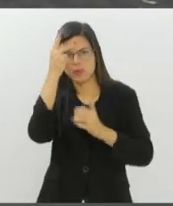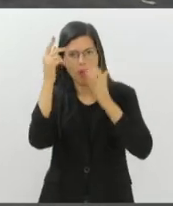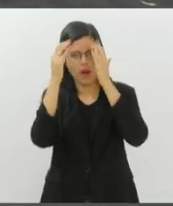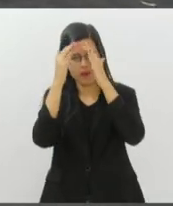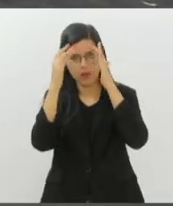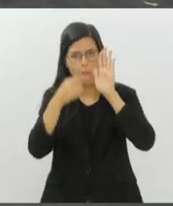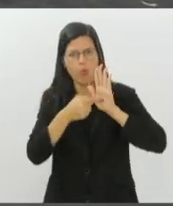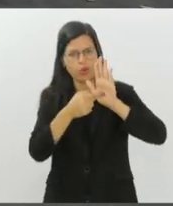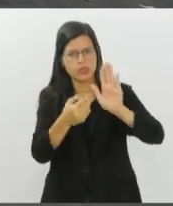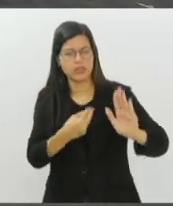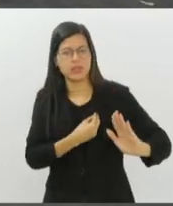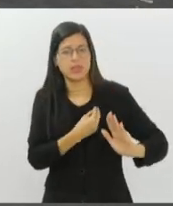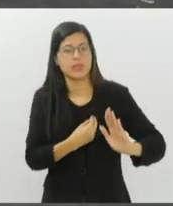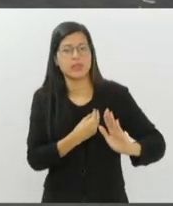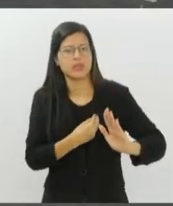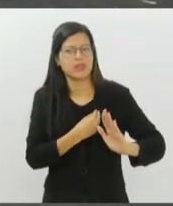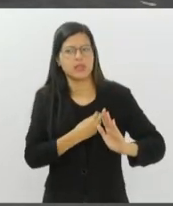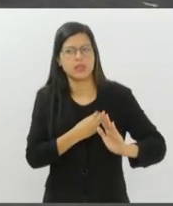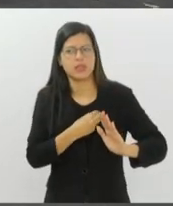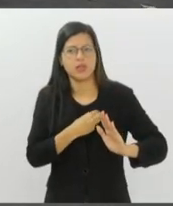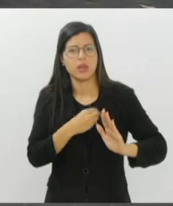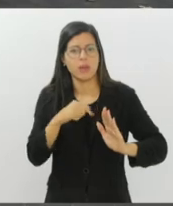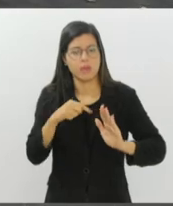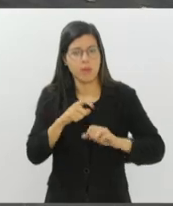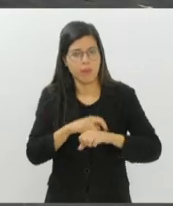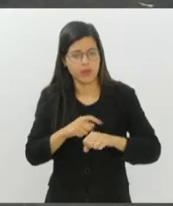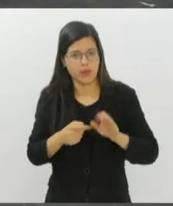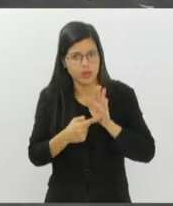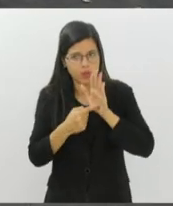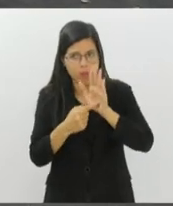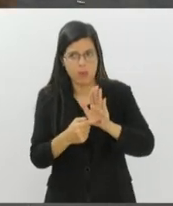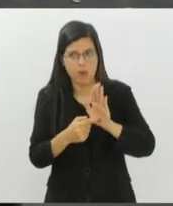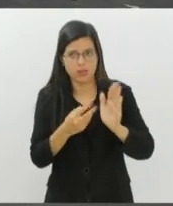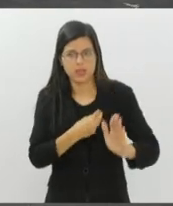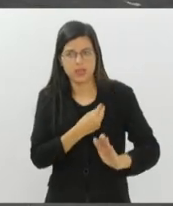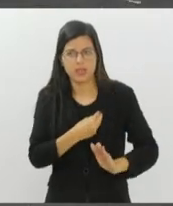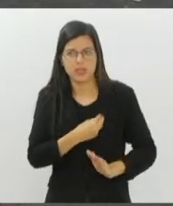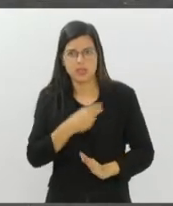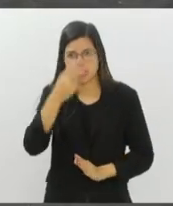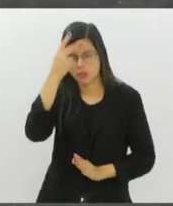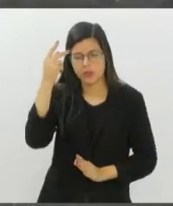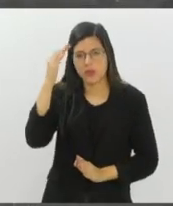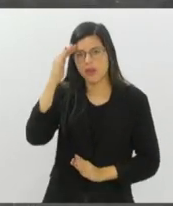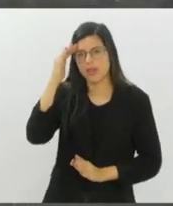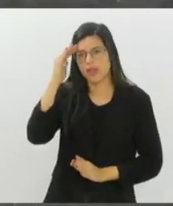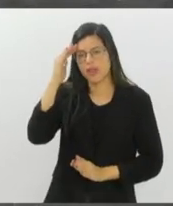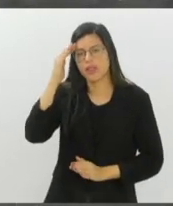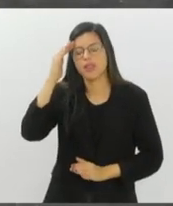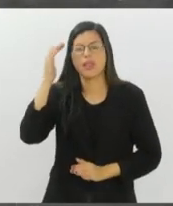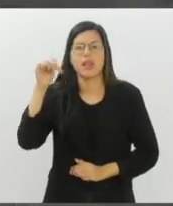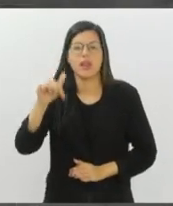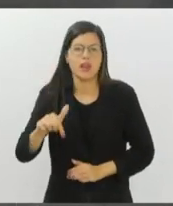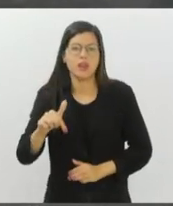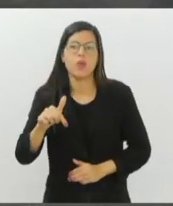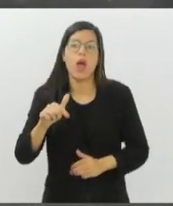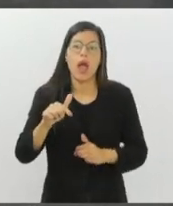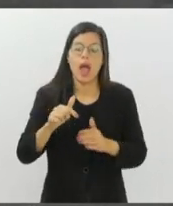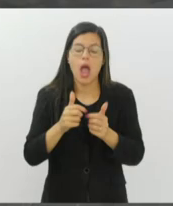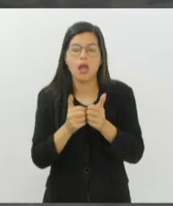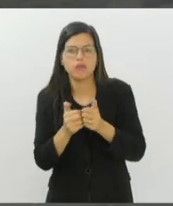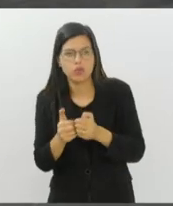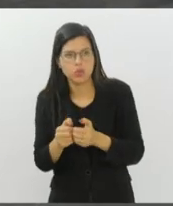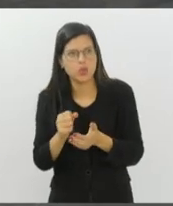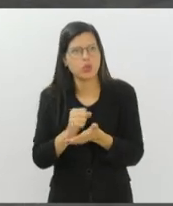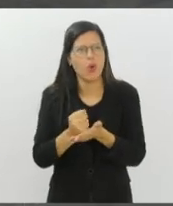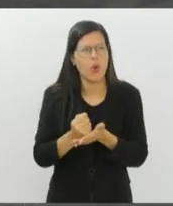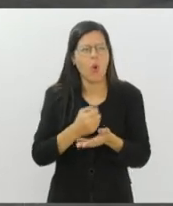que isso existe, e eu acho que a partir do momento que a gente mostra que isso existe, as pessoas vão entendendo ah, então é assim, então é assim que se joga, né? Não